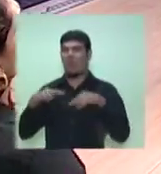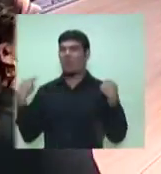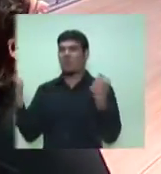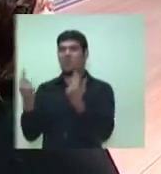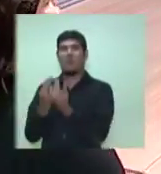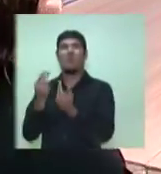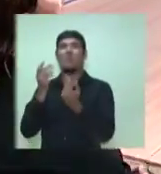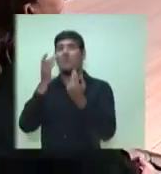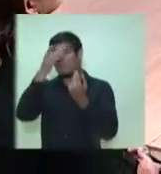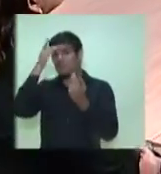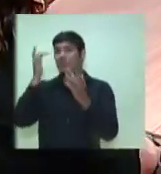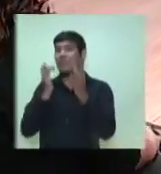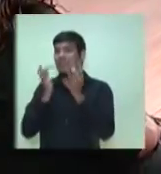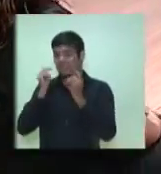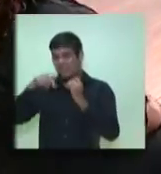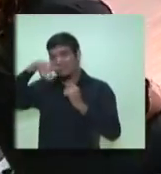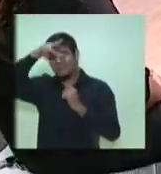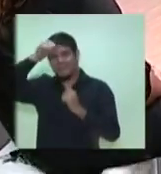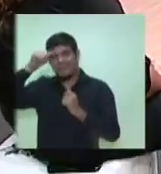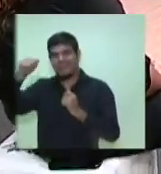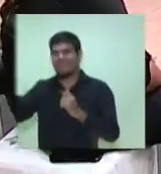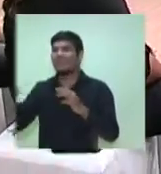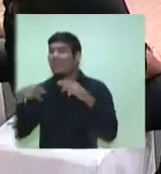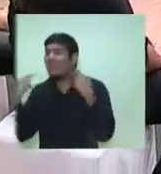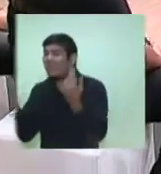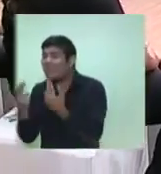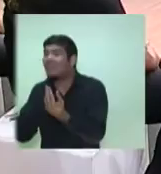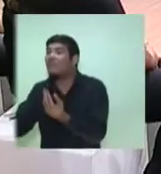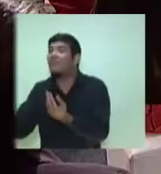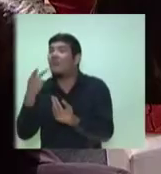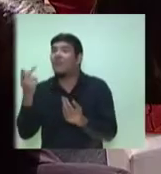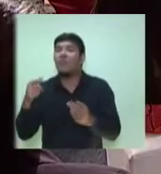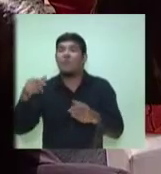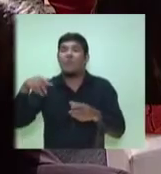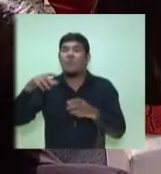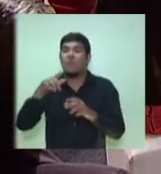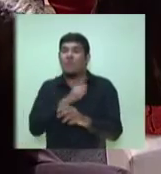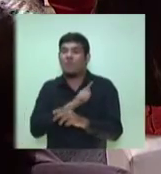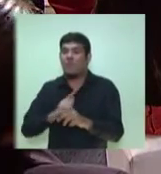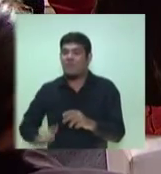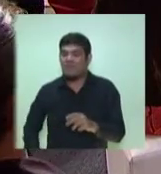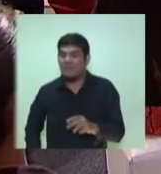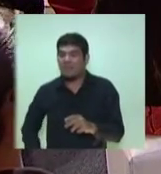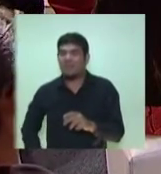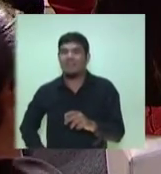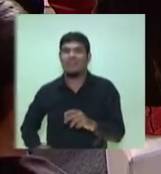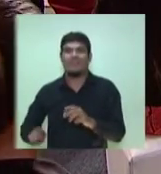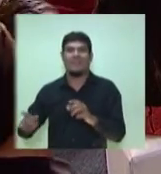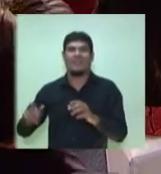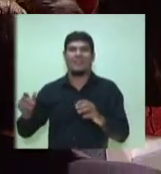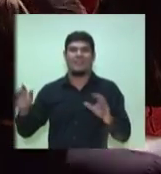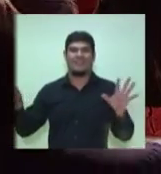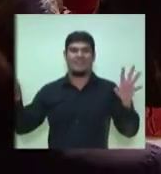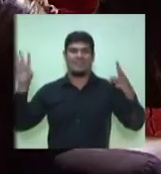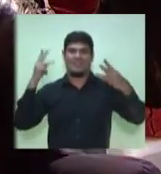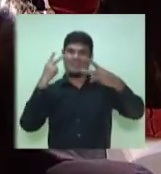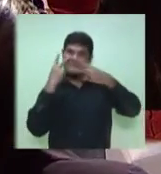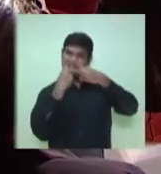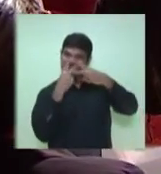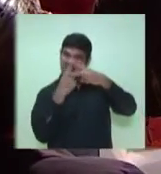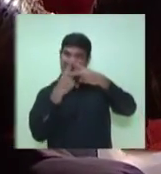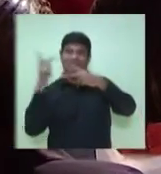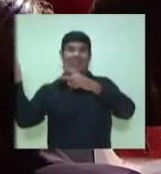achei muito pertinente. O governo do Estado vai desalojar a penitenciária Raimundo Vidal Pessoa. Um belo